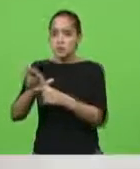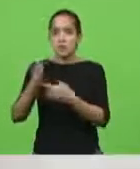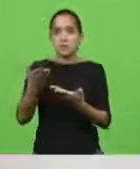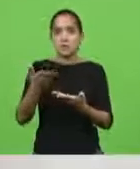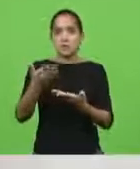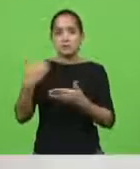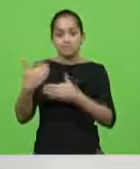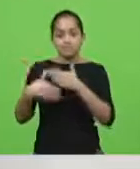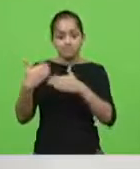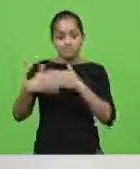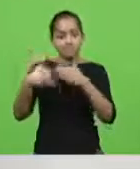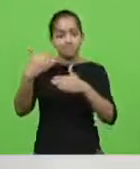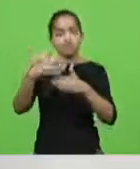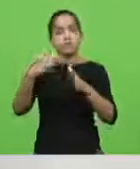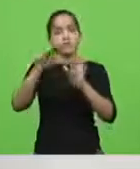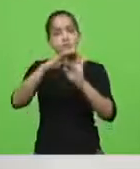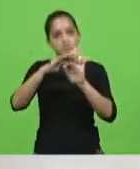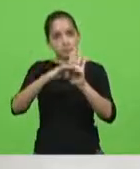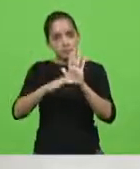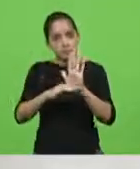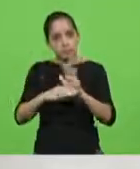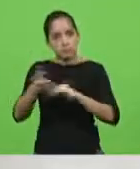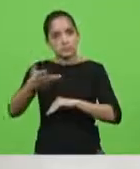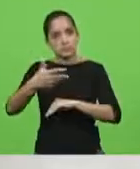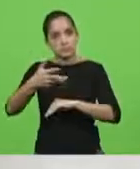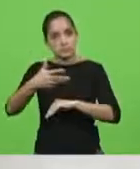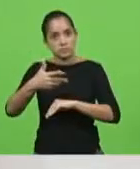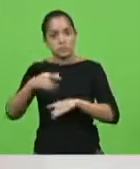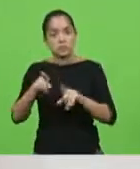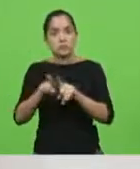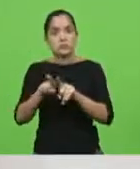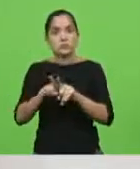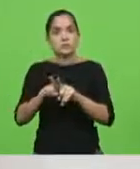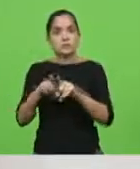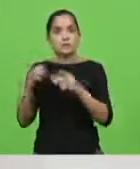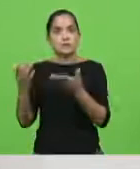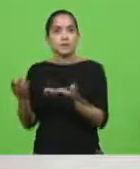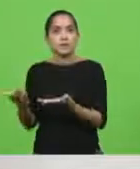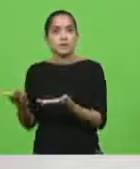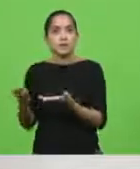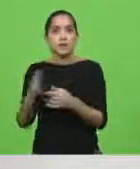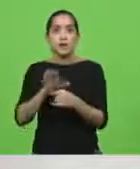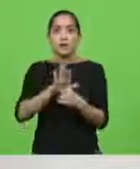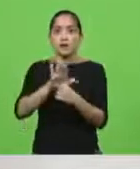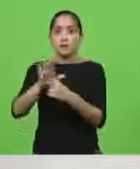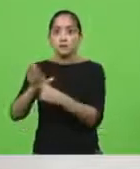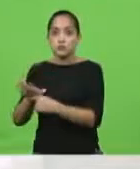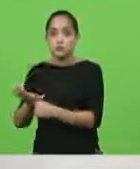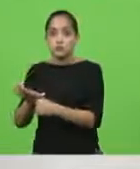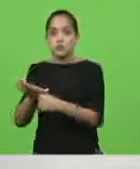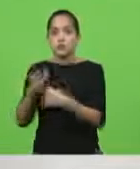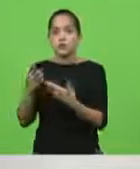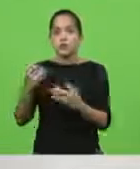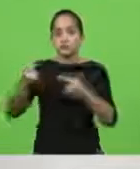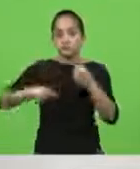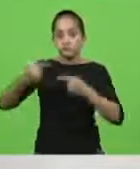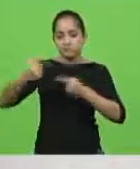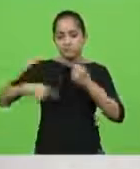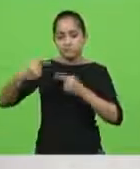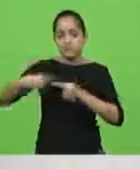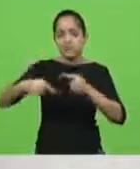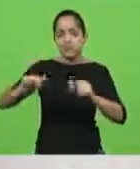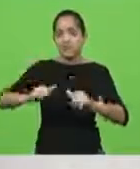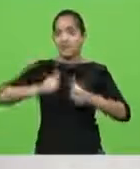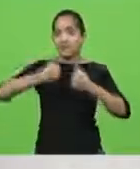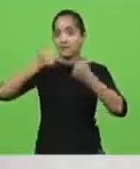célere das matérias como também evidentemente ajudar a compor esse grande debate de recuperação